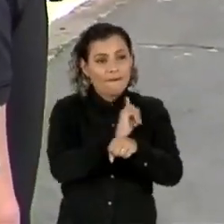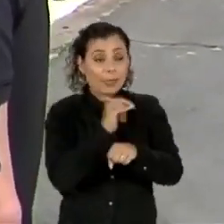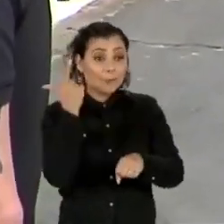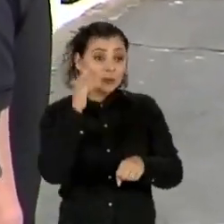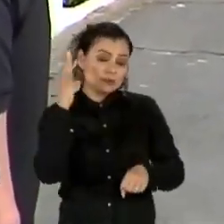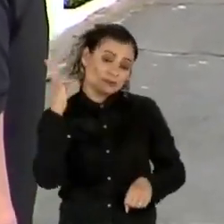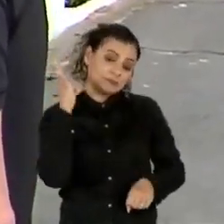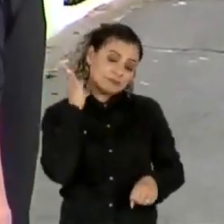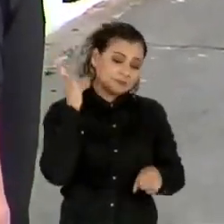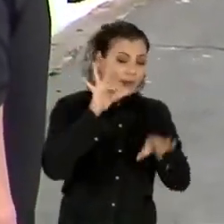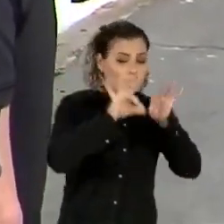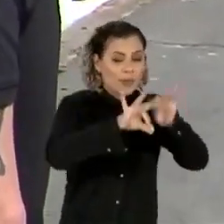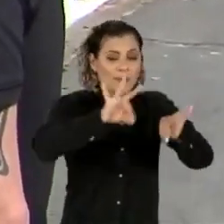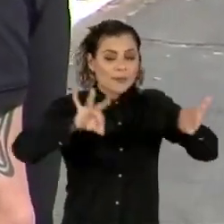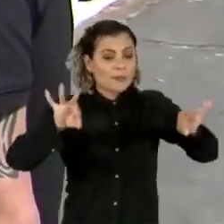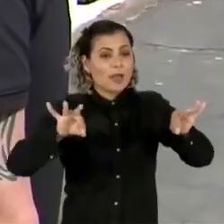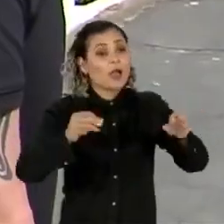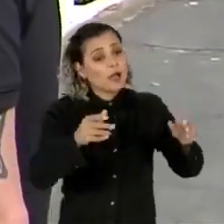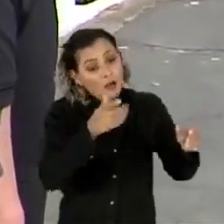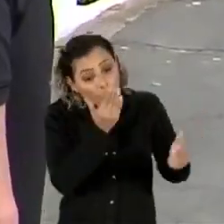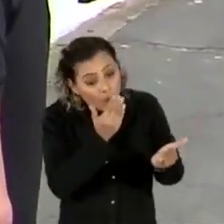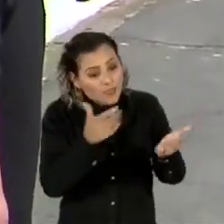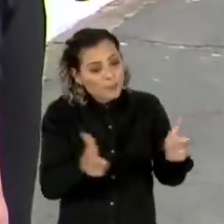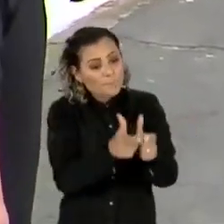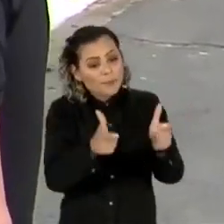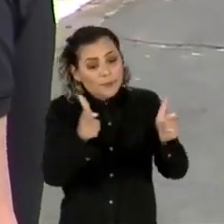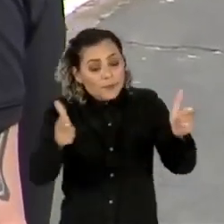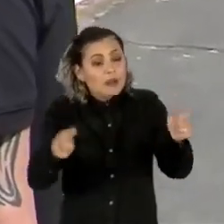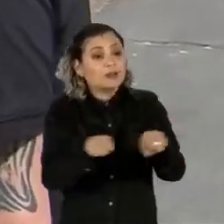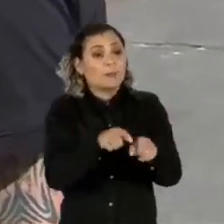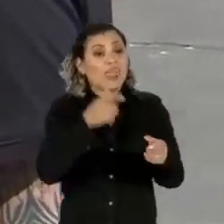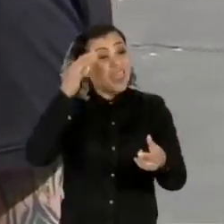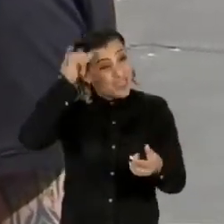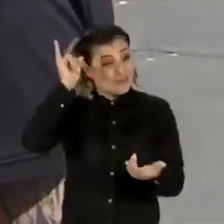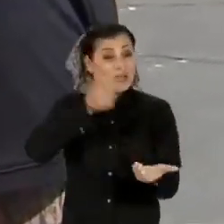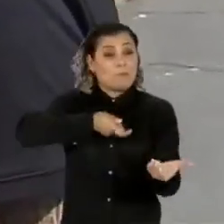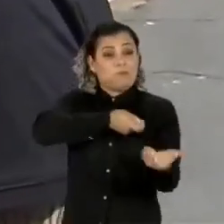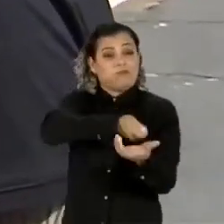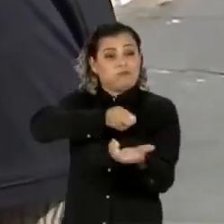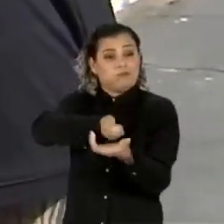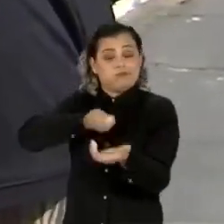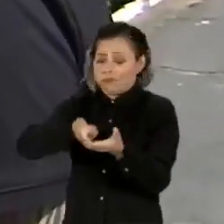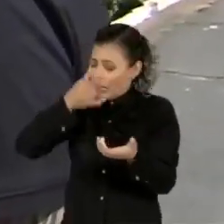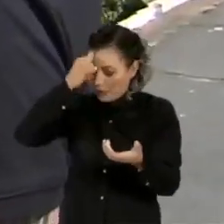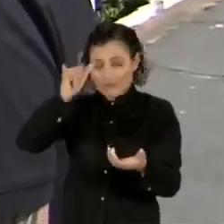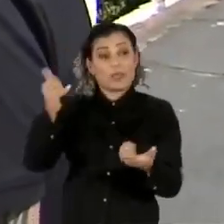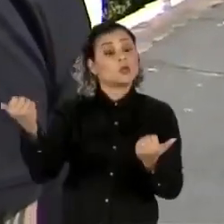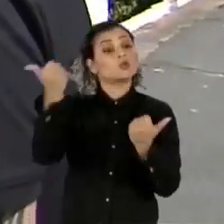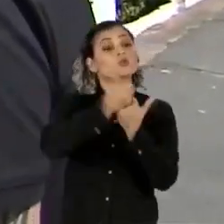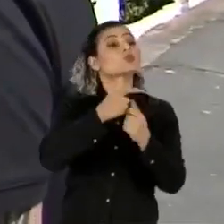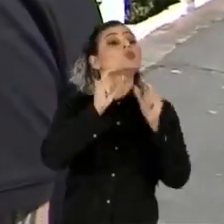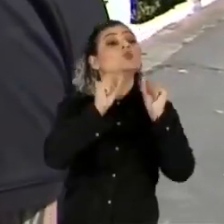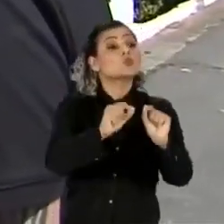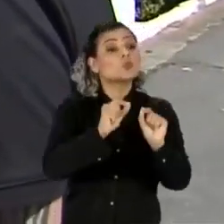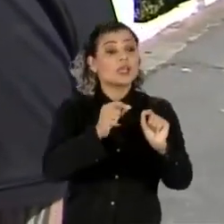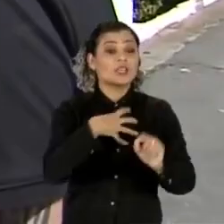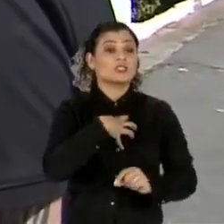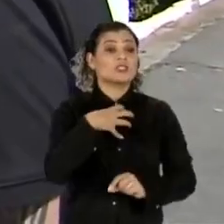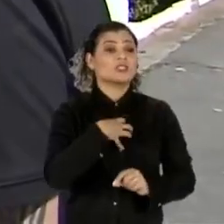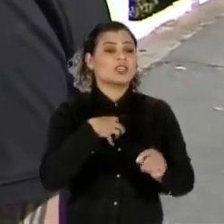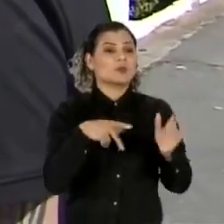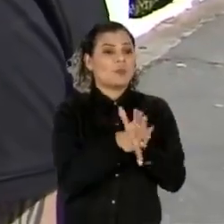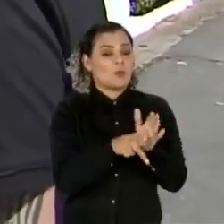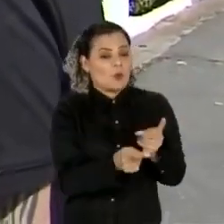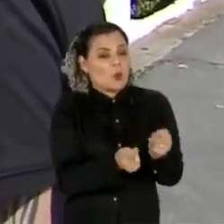produzir alimentos, reduzindo a quantidade de pesticidas que a gente necessita e substituindo principalmente por métodos de